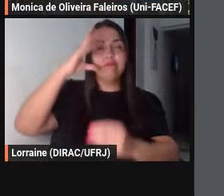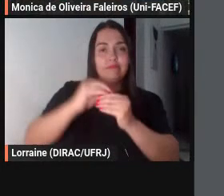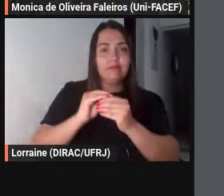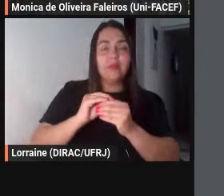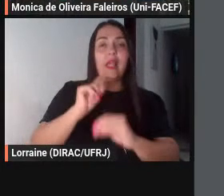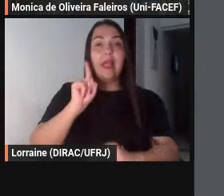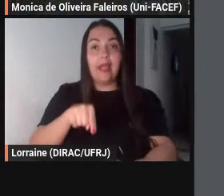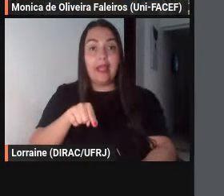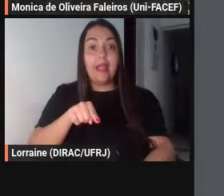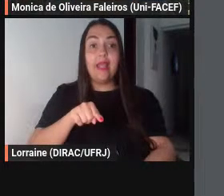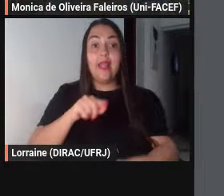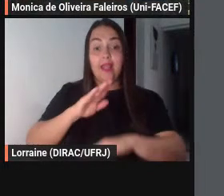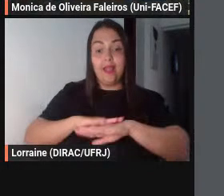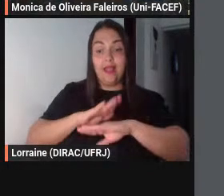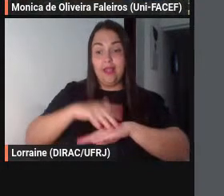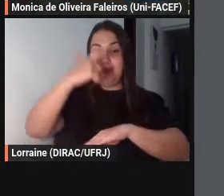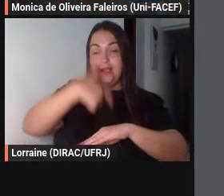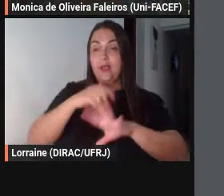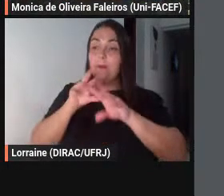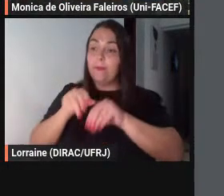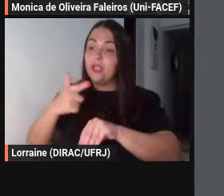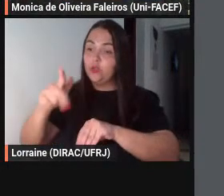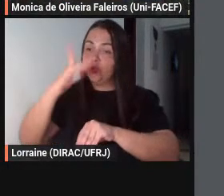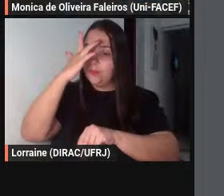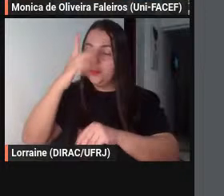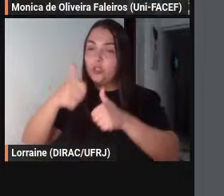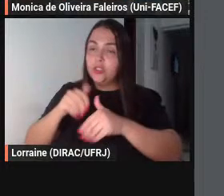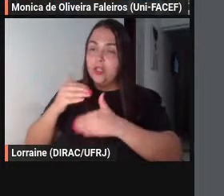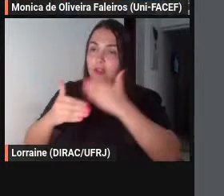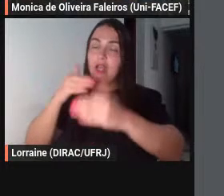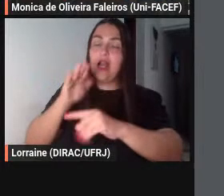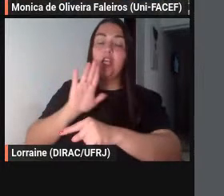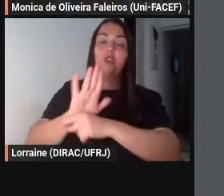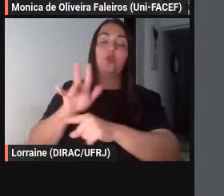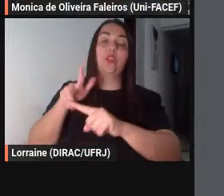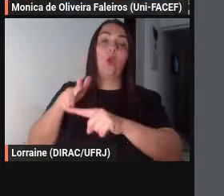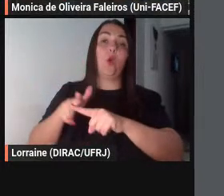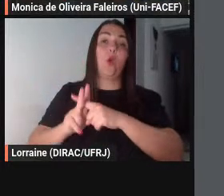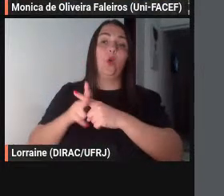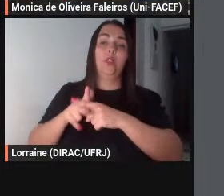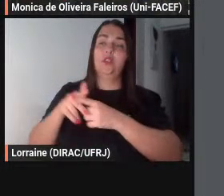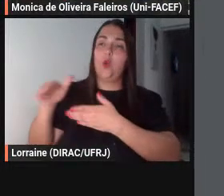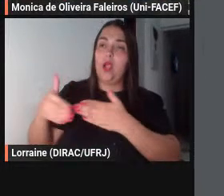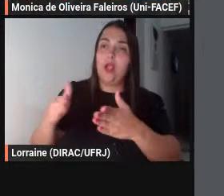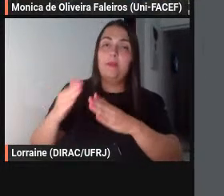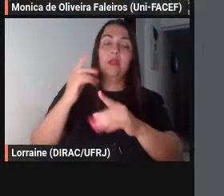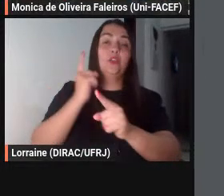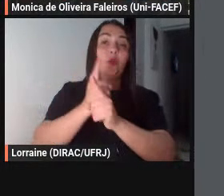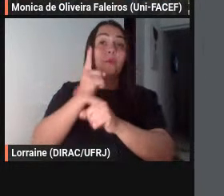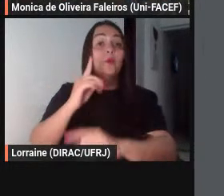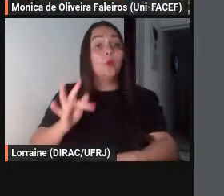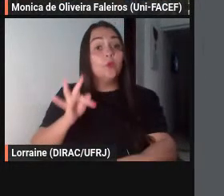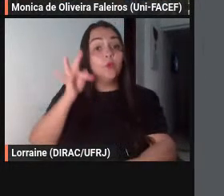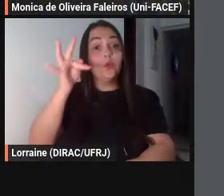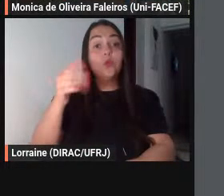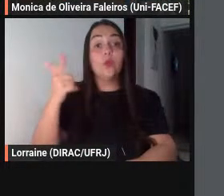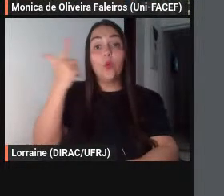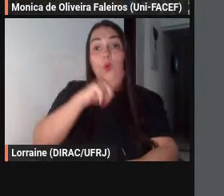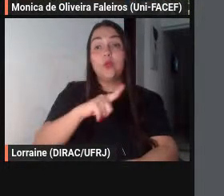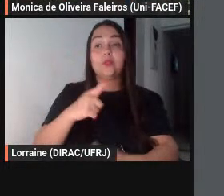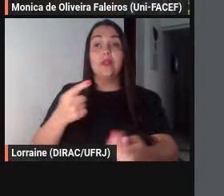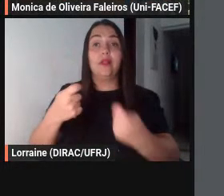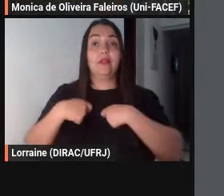sobre o outro em desenvolvimento que o corrige ou encaminha para fazer dele algo conveniente